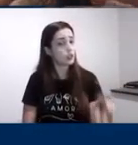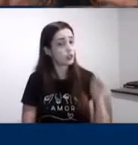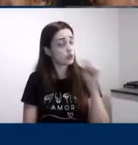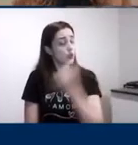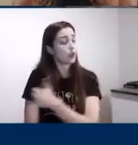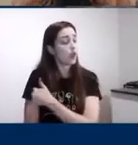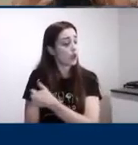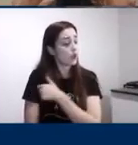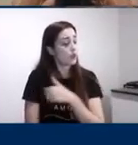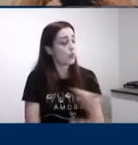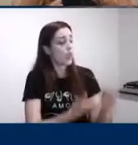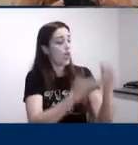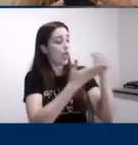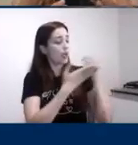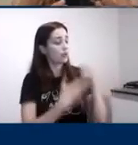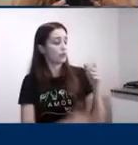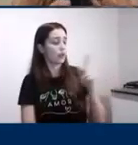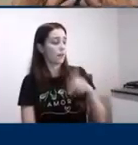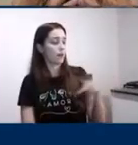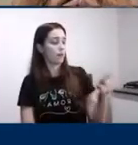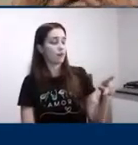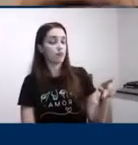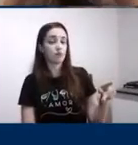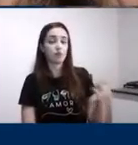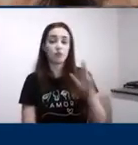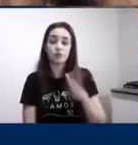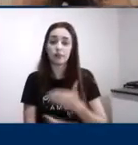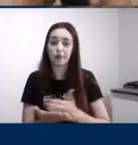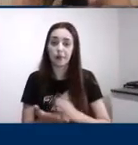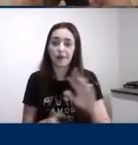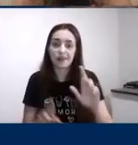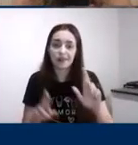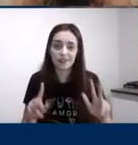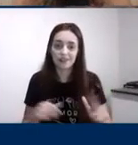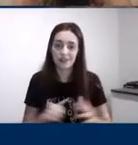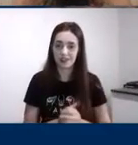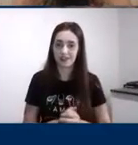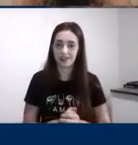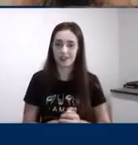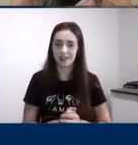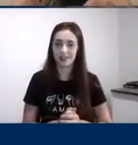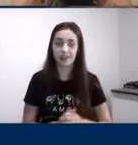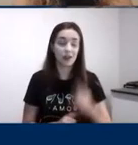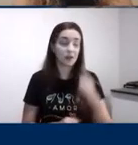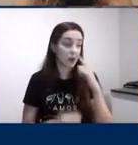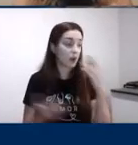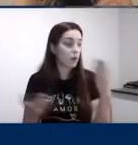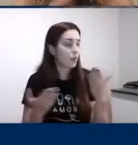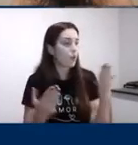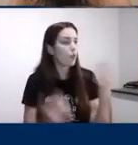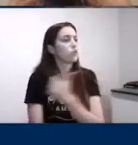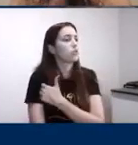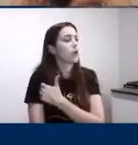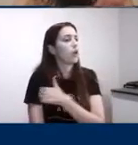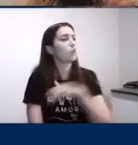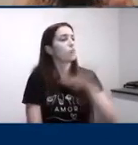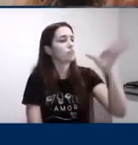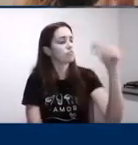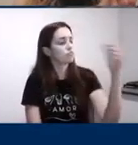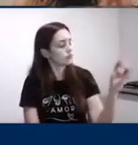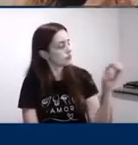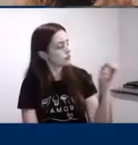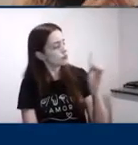preparar a motivação da aula a dizer porque que aquele conteúdo é importante Paulinho Joãozinho